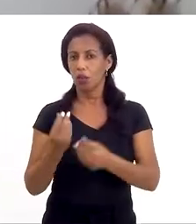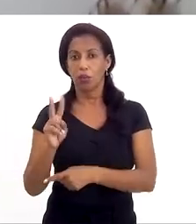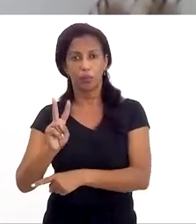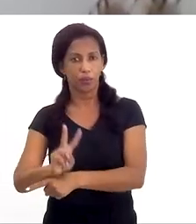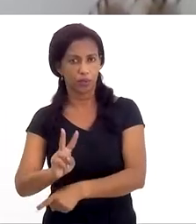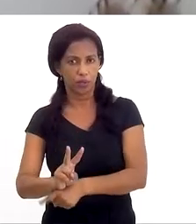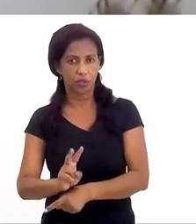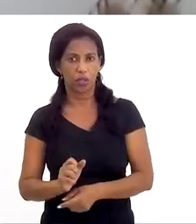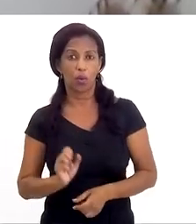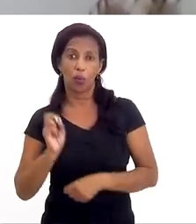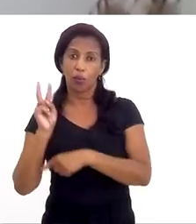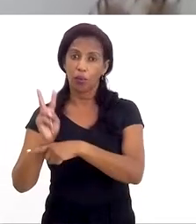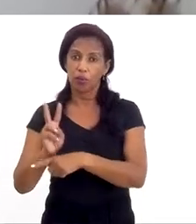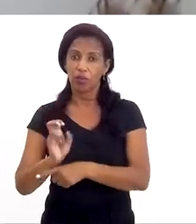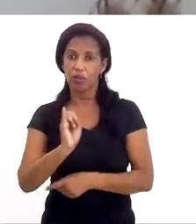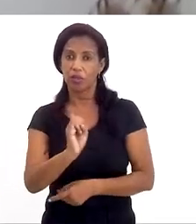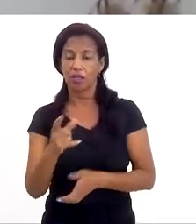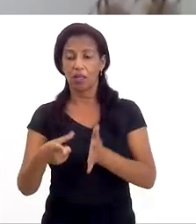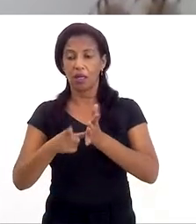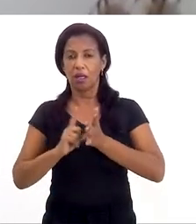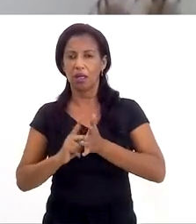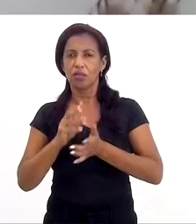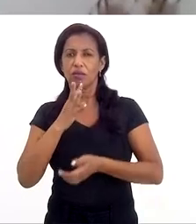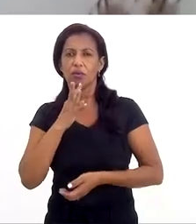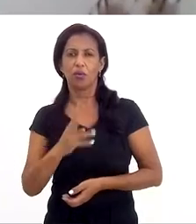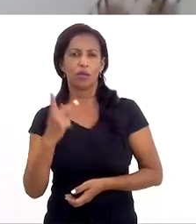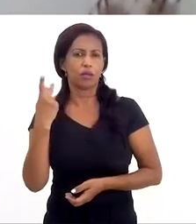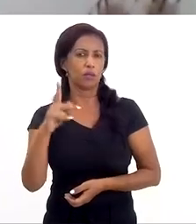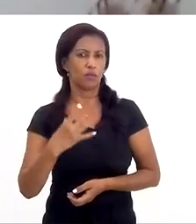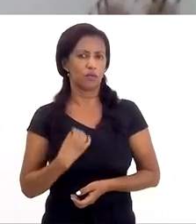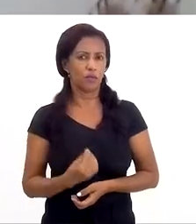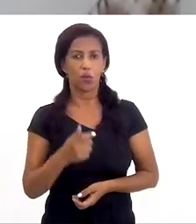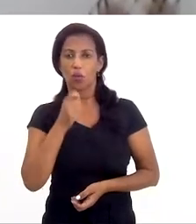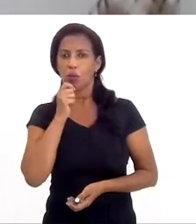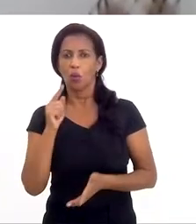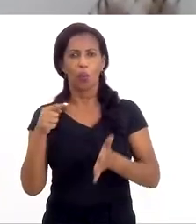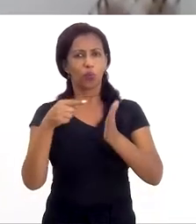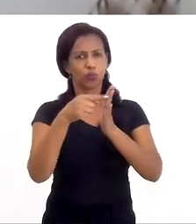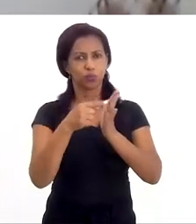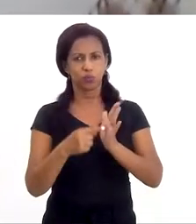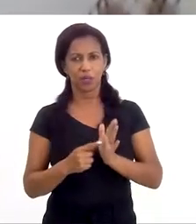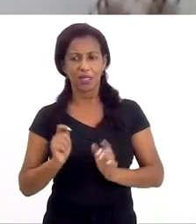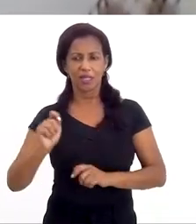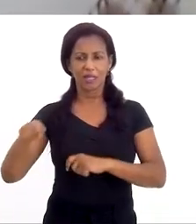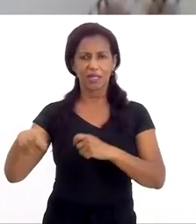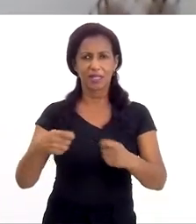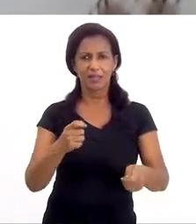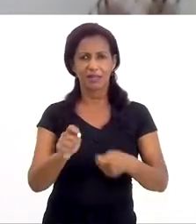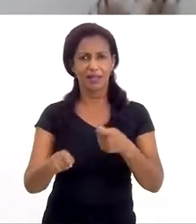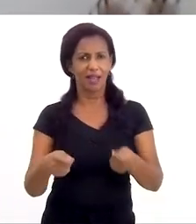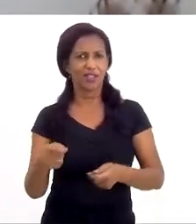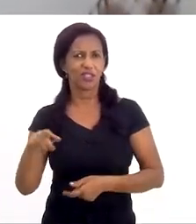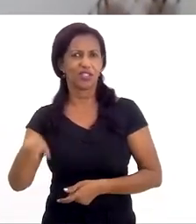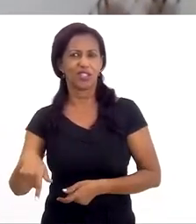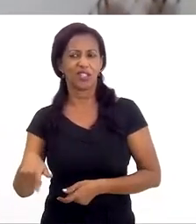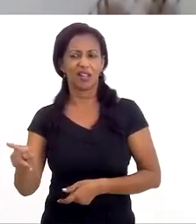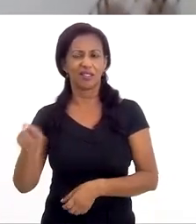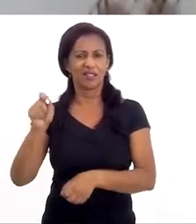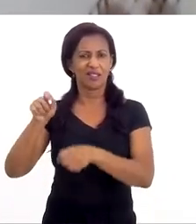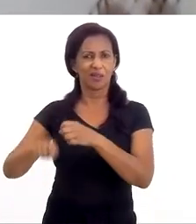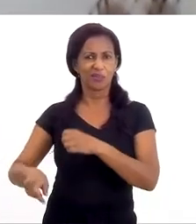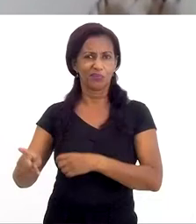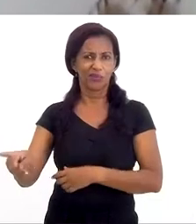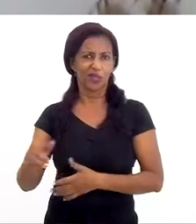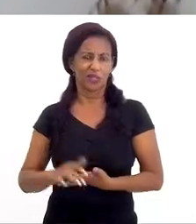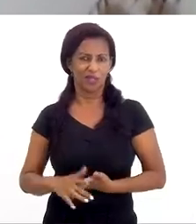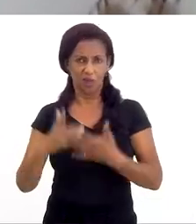como prevenir ou proteger sem que você conheça o seu filho. Não há como identificar sintomas ou sinais de que a criança está